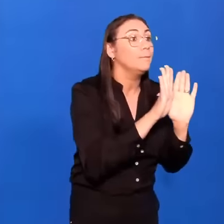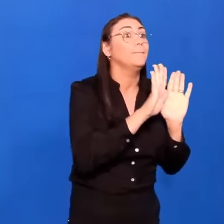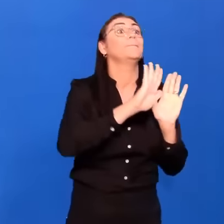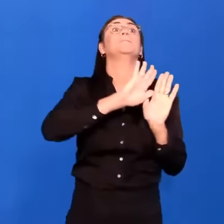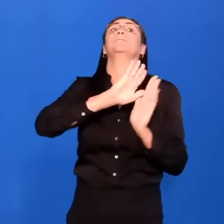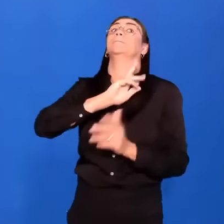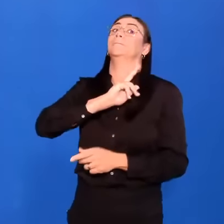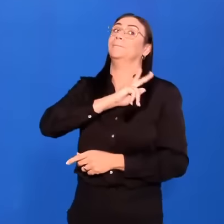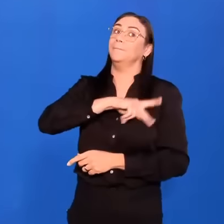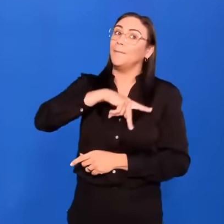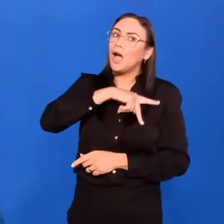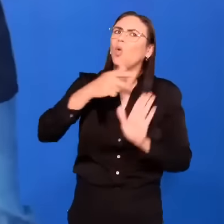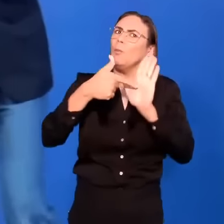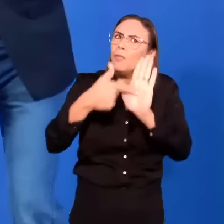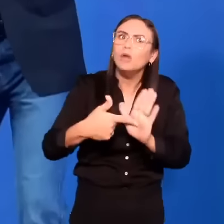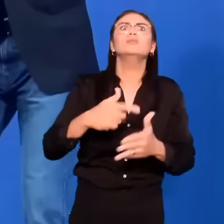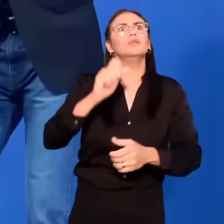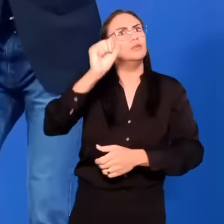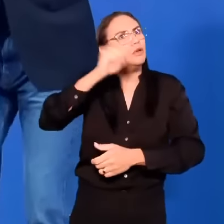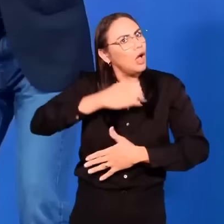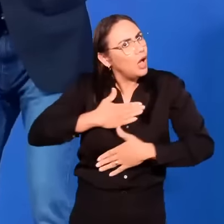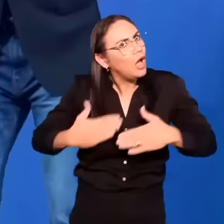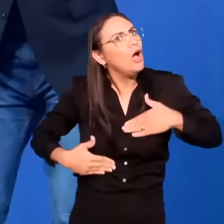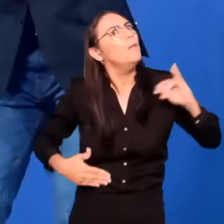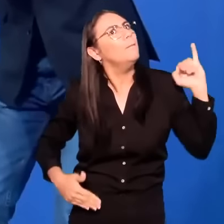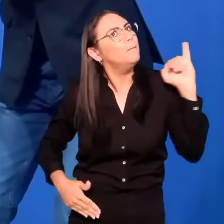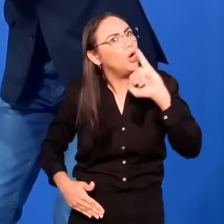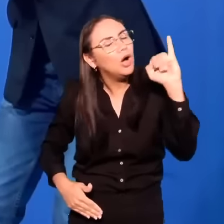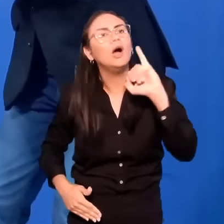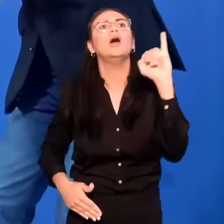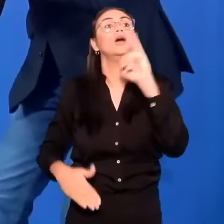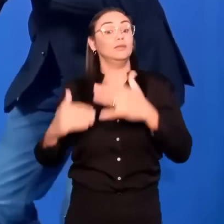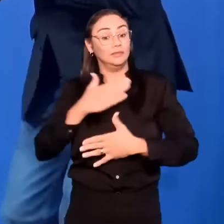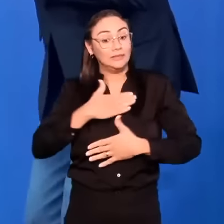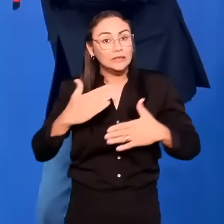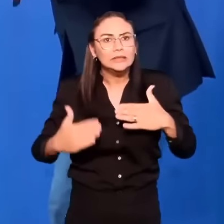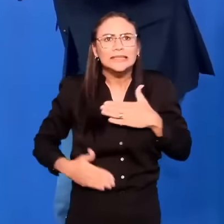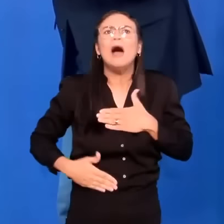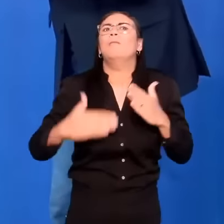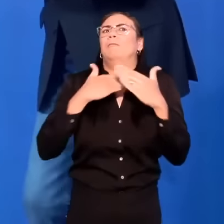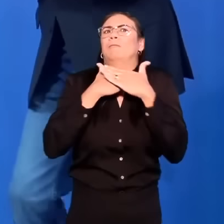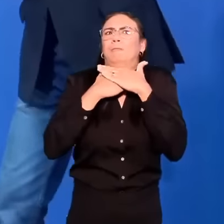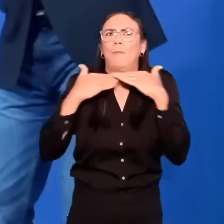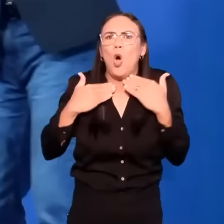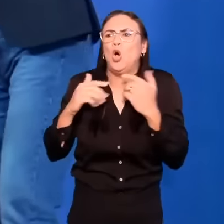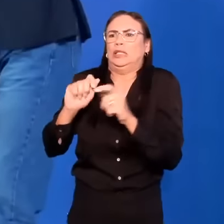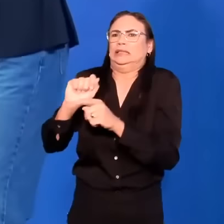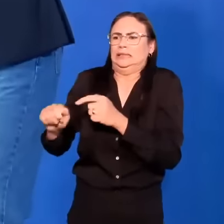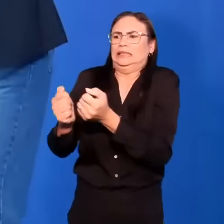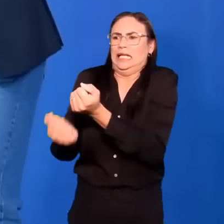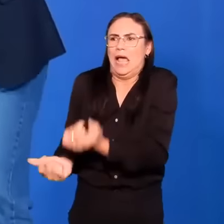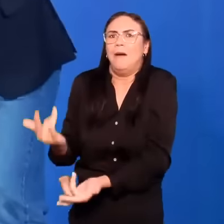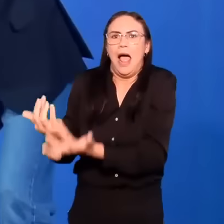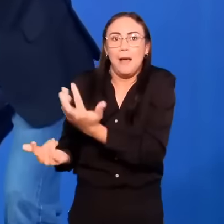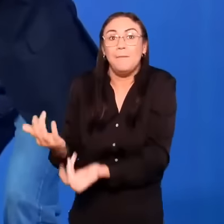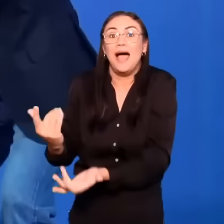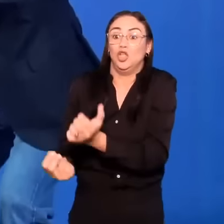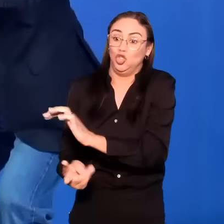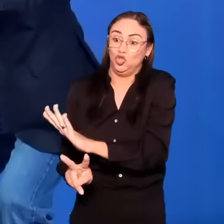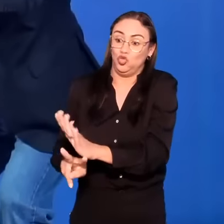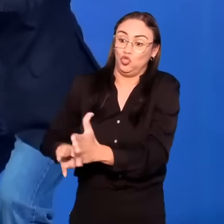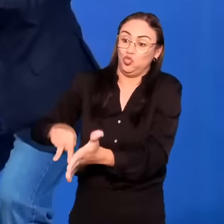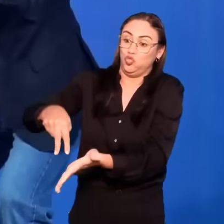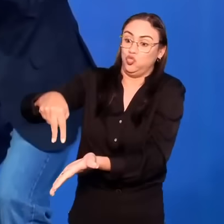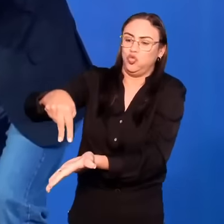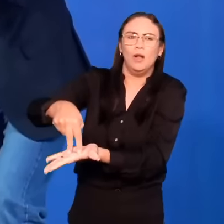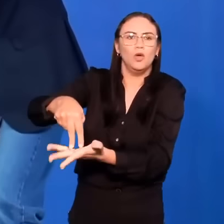importância ao corpo. Que ele vai dizer. Que este corpo seu se morrer for cremado. Na ressurreição. Essas